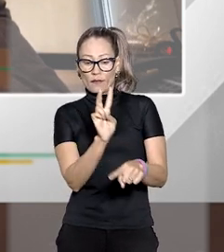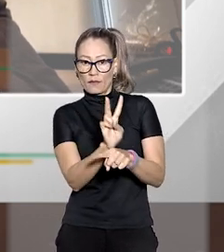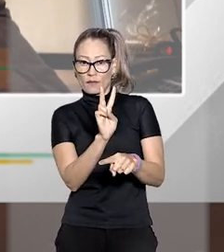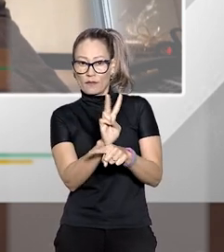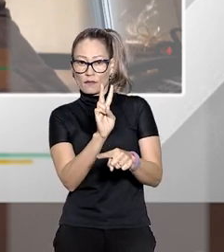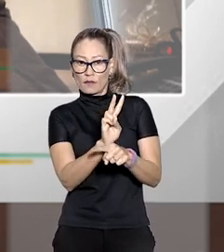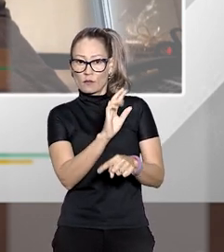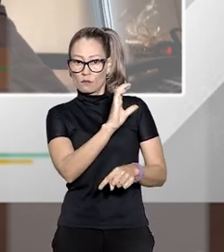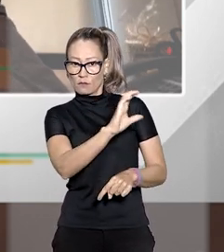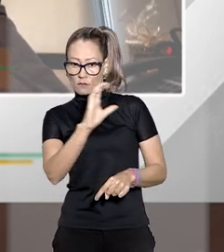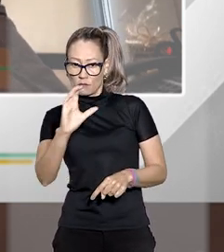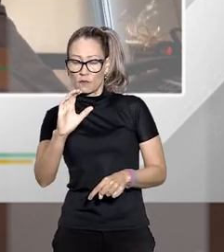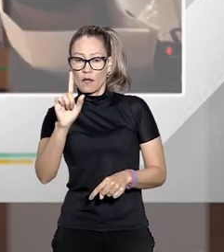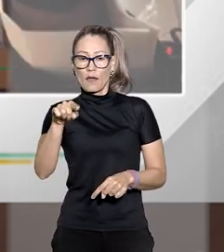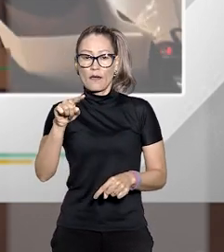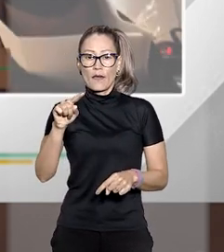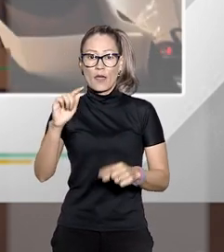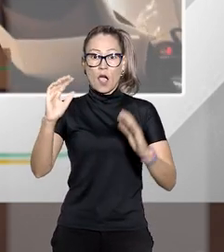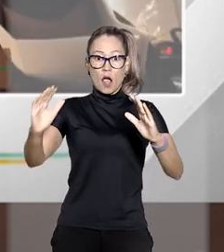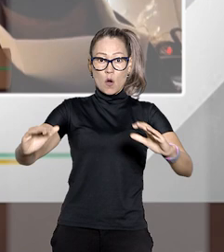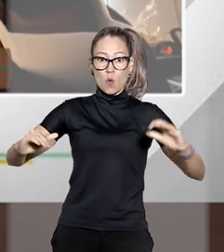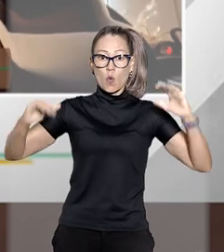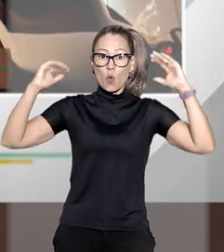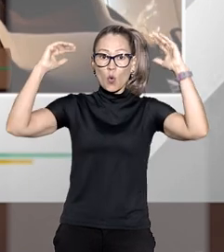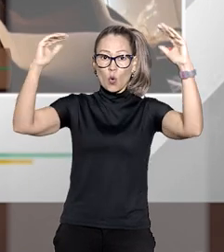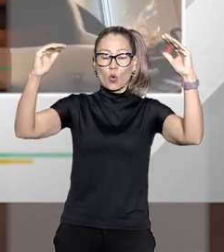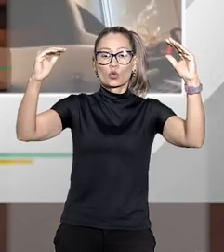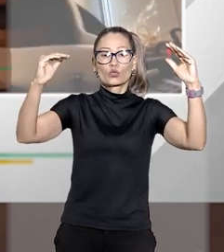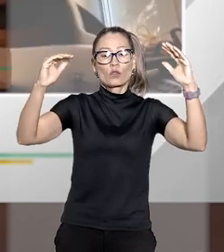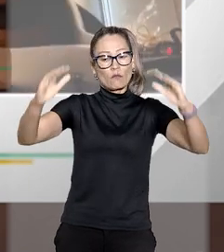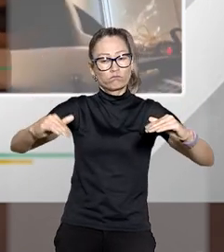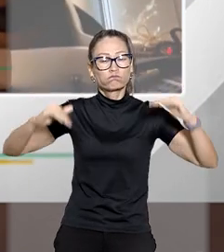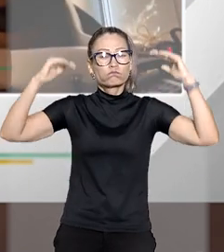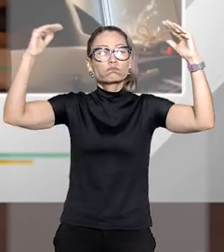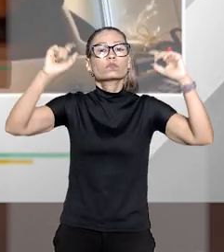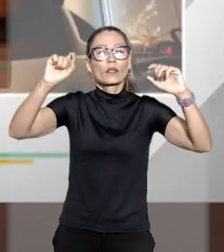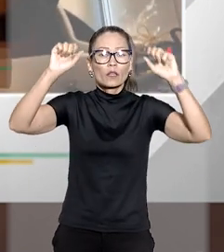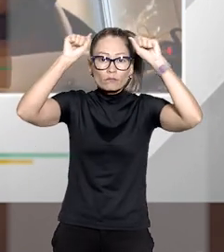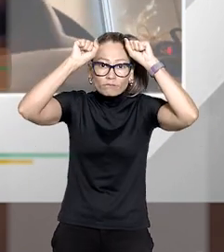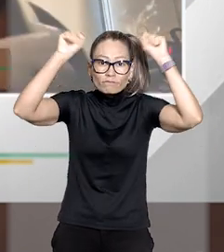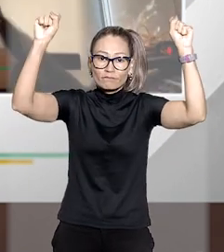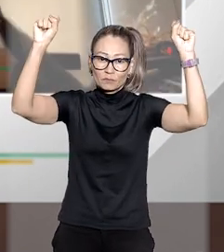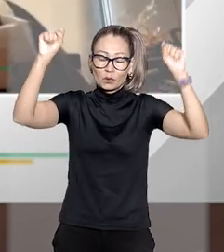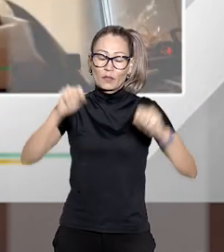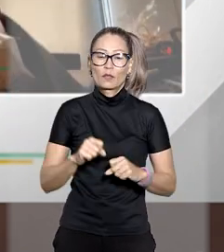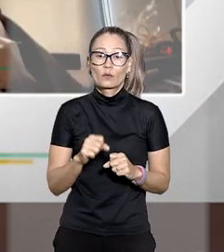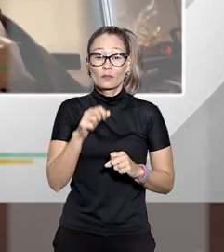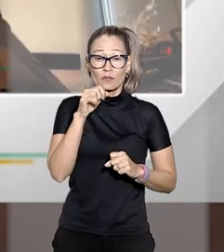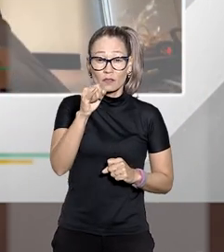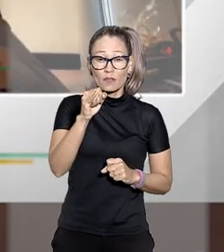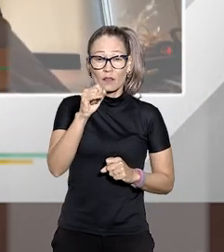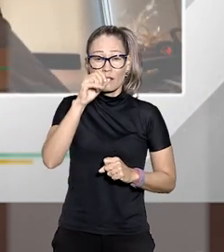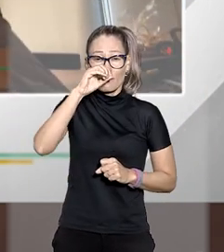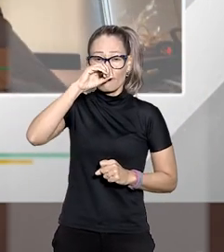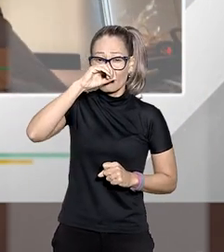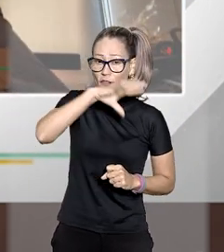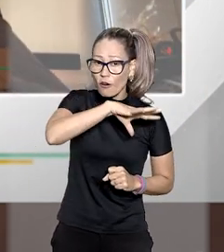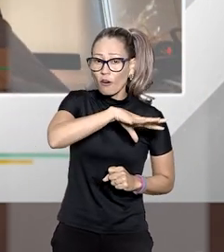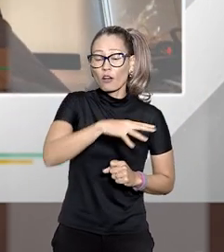é a corte constitucional nossa corte constitucional é o supremo tribunal federal havendo violação